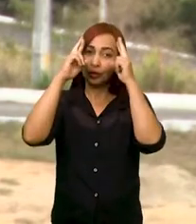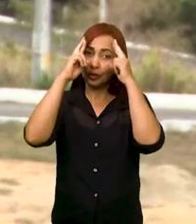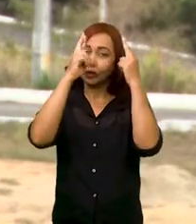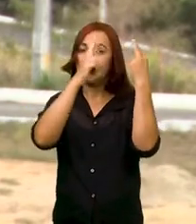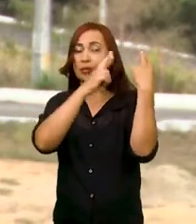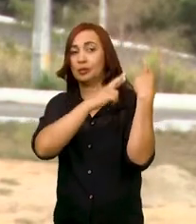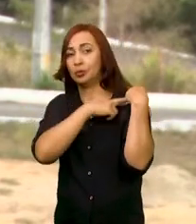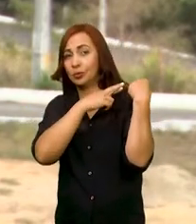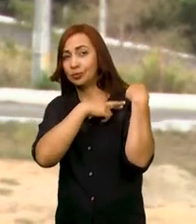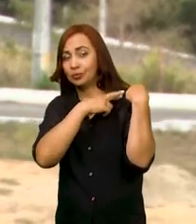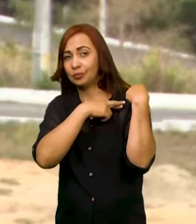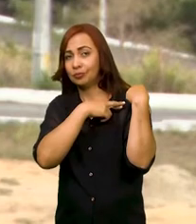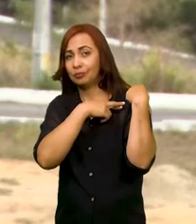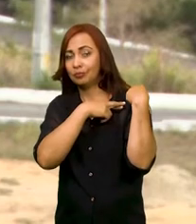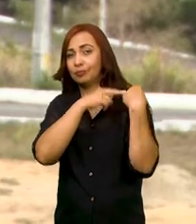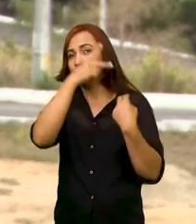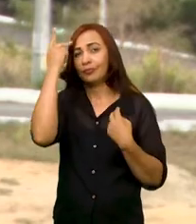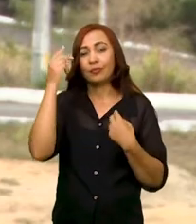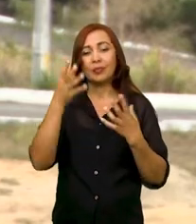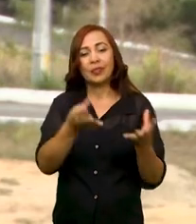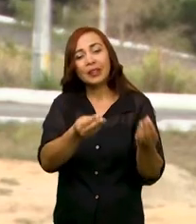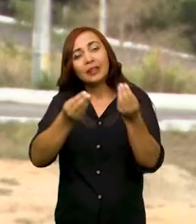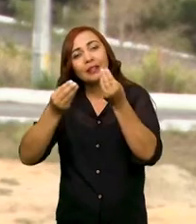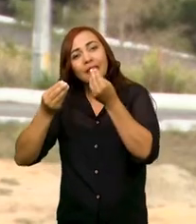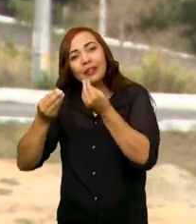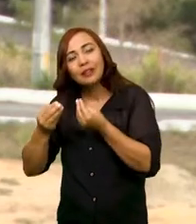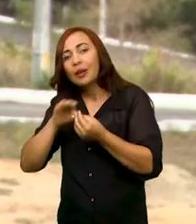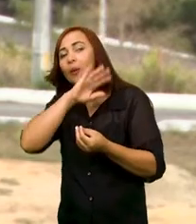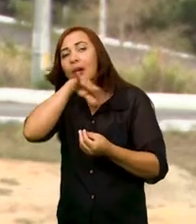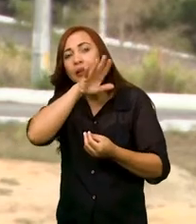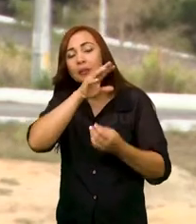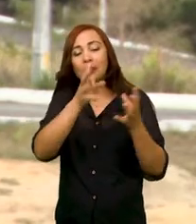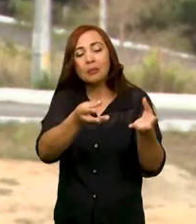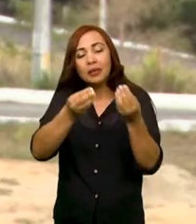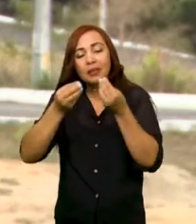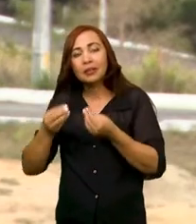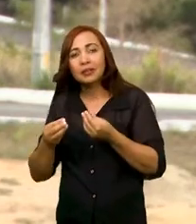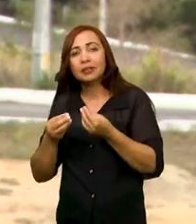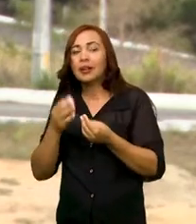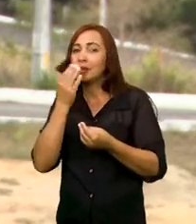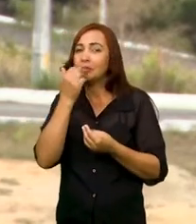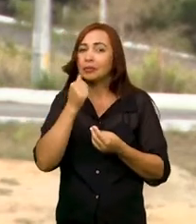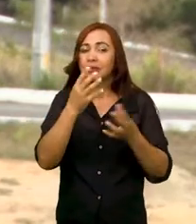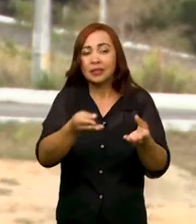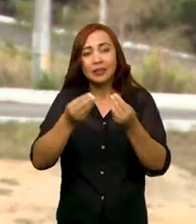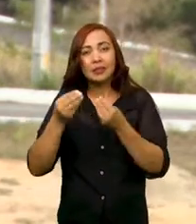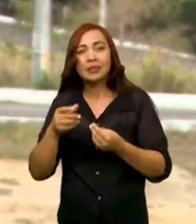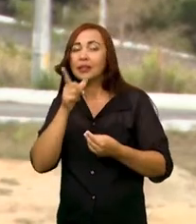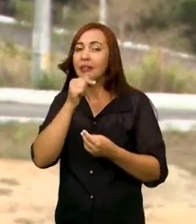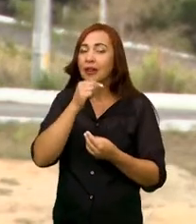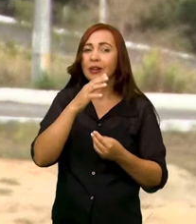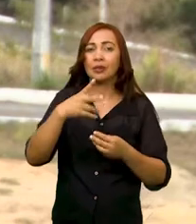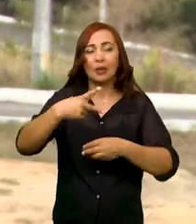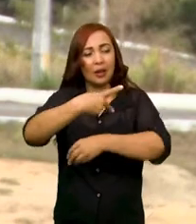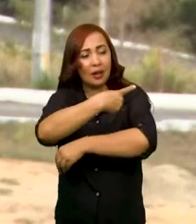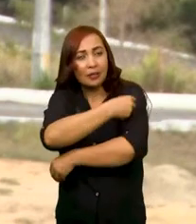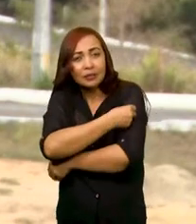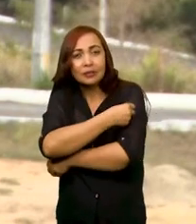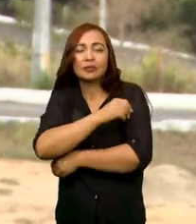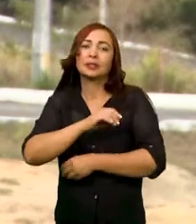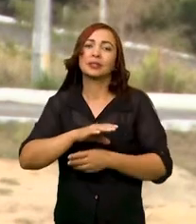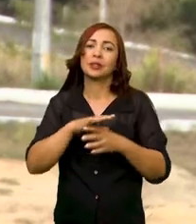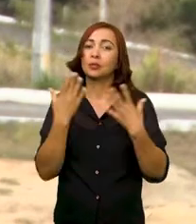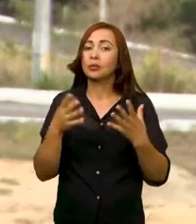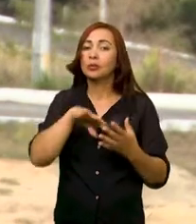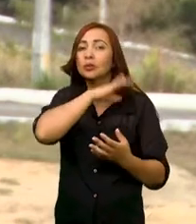e essa continuidade de atividades pode ter no futuro mais respeito aos animais, a questão do